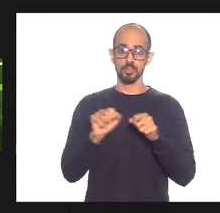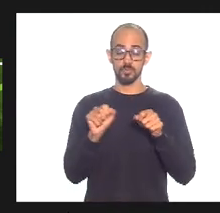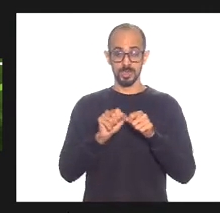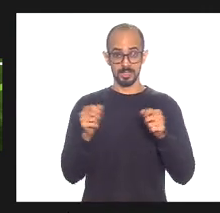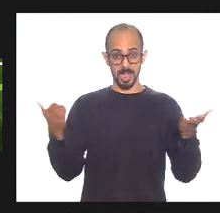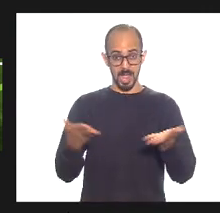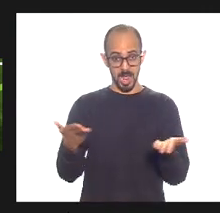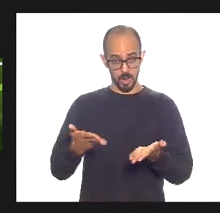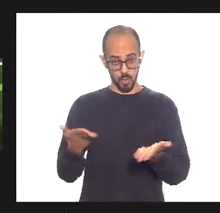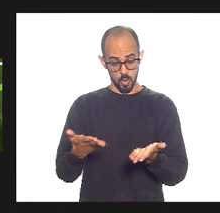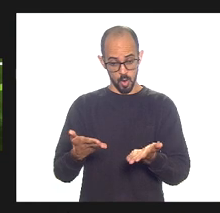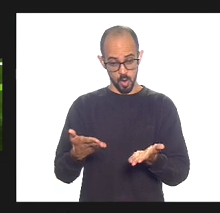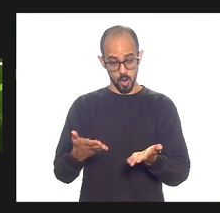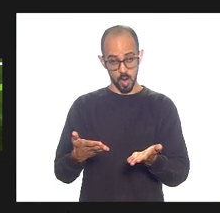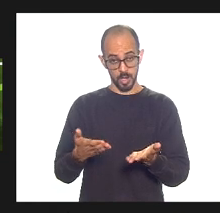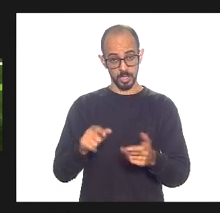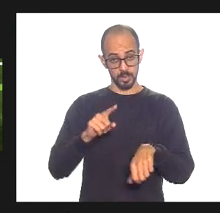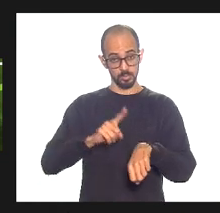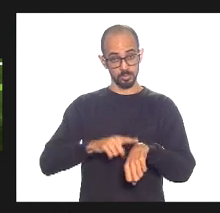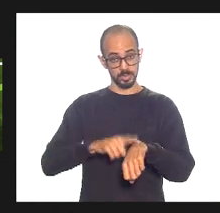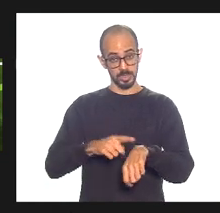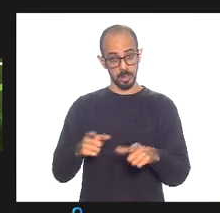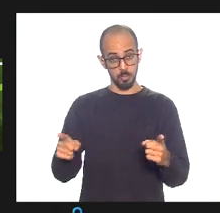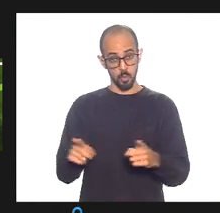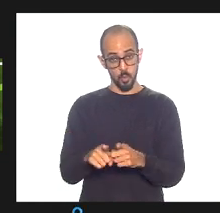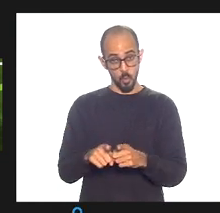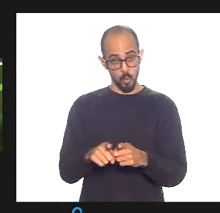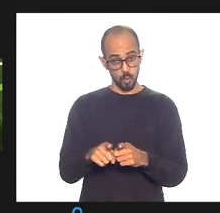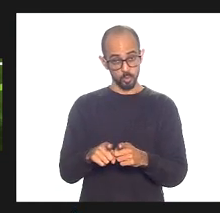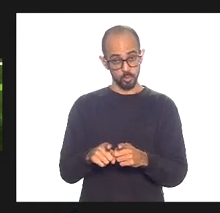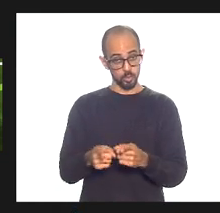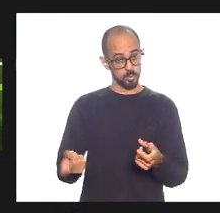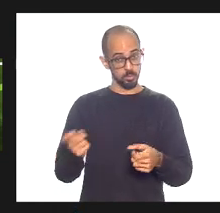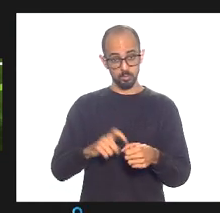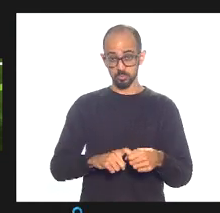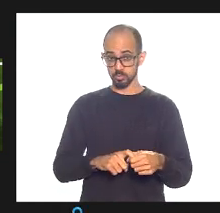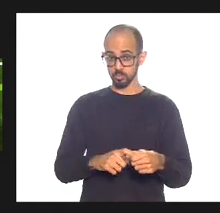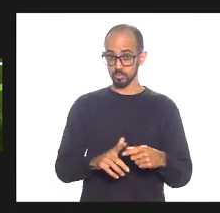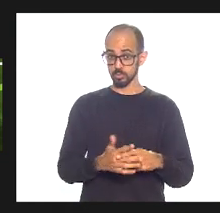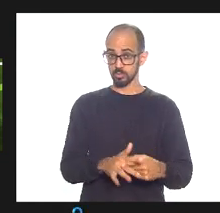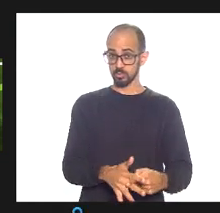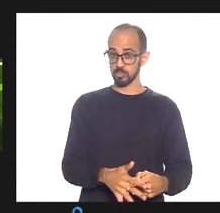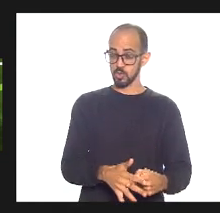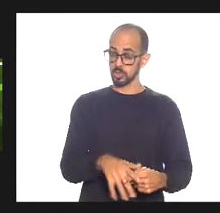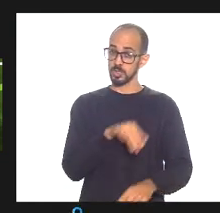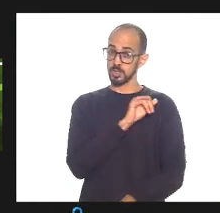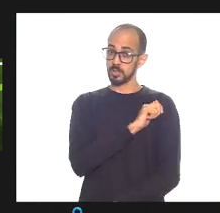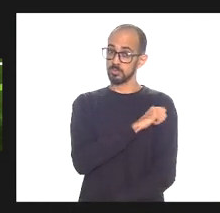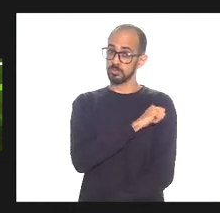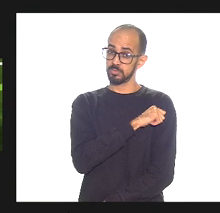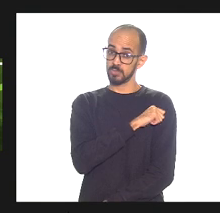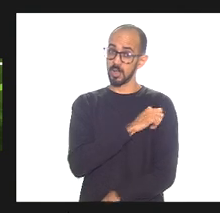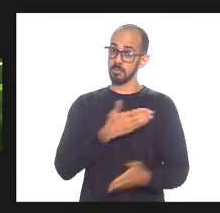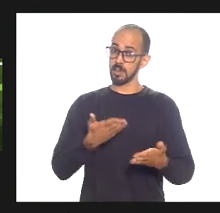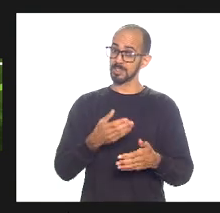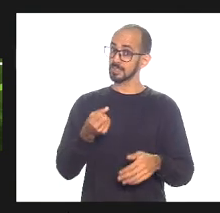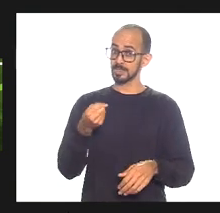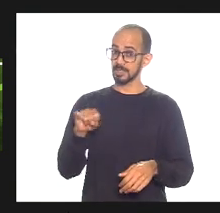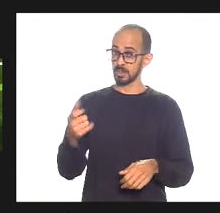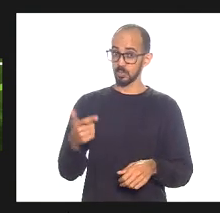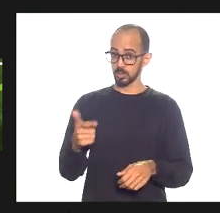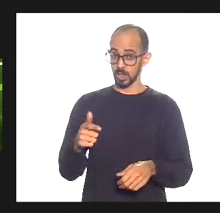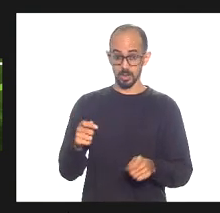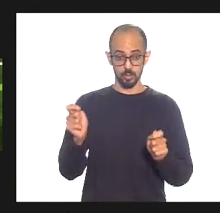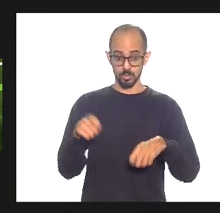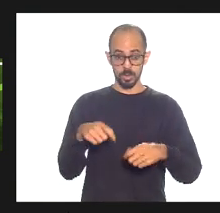agora a curto prazo uma recuperação que não é verdade sem o regime de recuperação fiscal hoje o Rio de Janeiro não paga